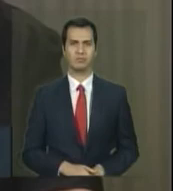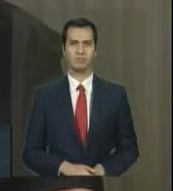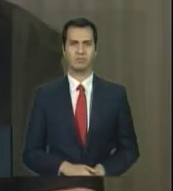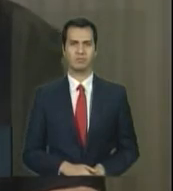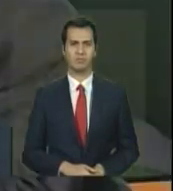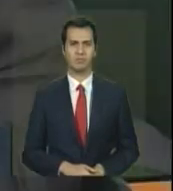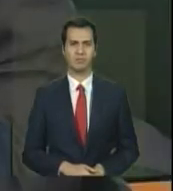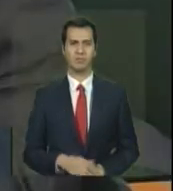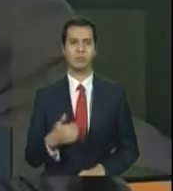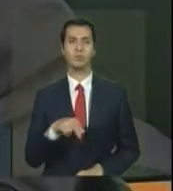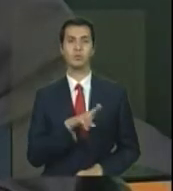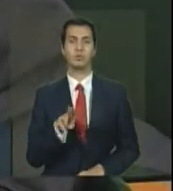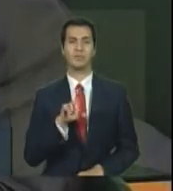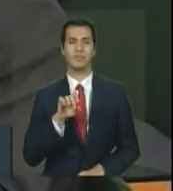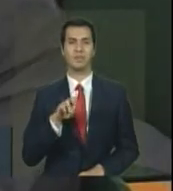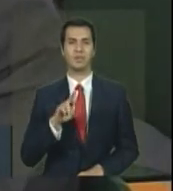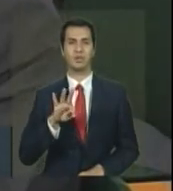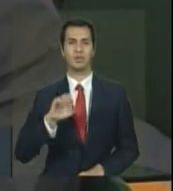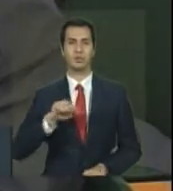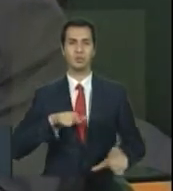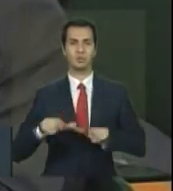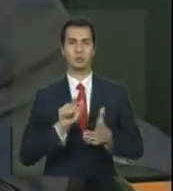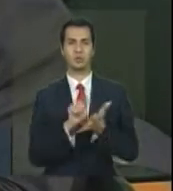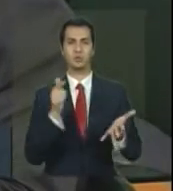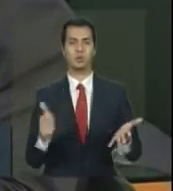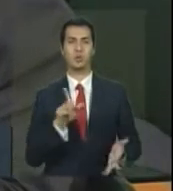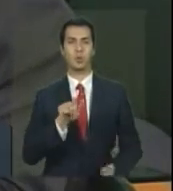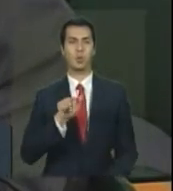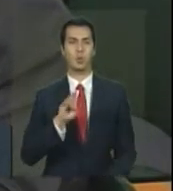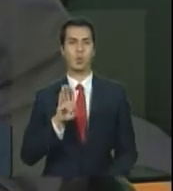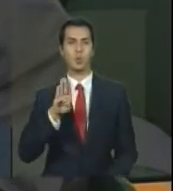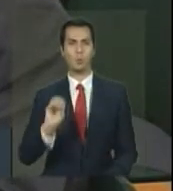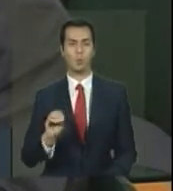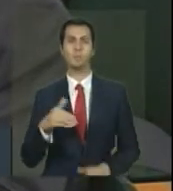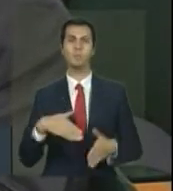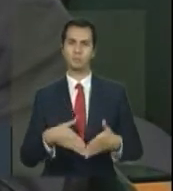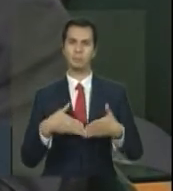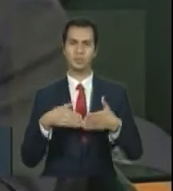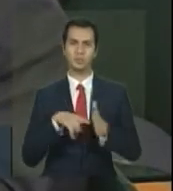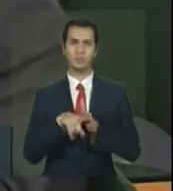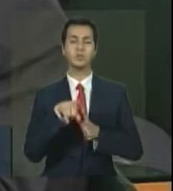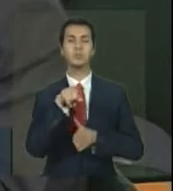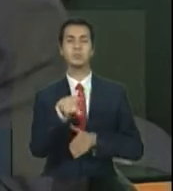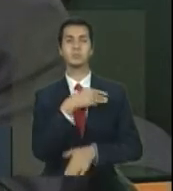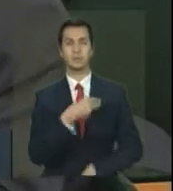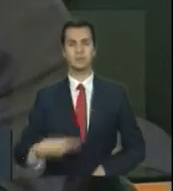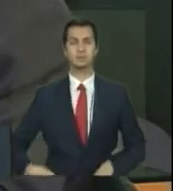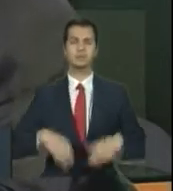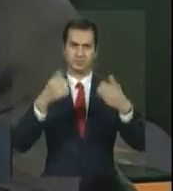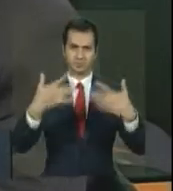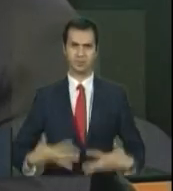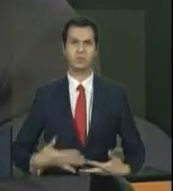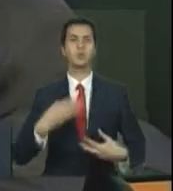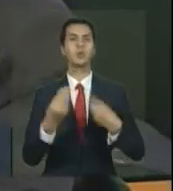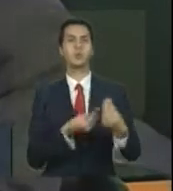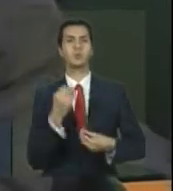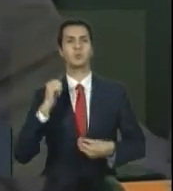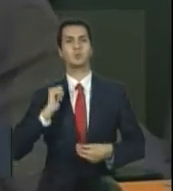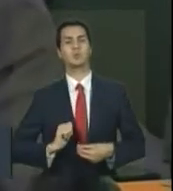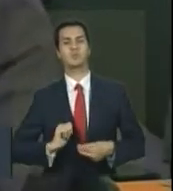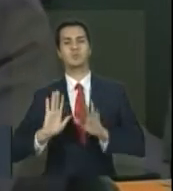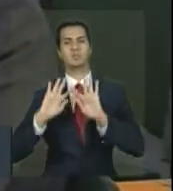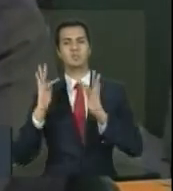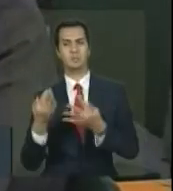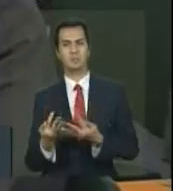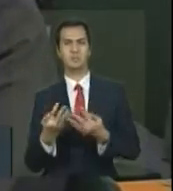Demetrio Weber, do jornal O Globo. Ministra, eu gostaria que a senhora detalhasse um pouco mais essa integração do Bolsa Família com os